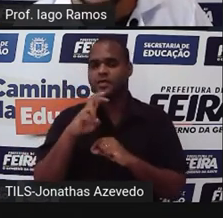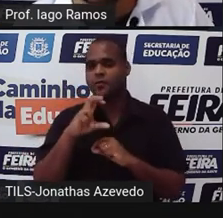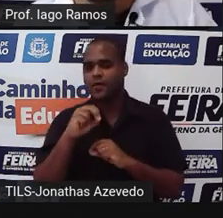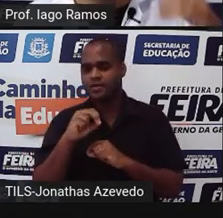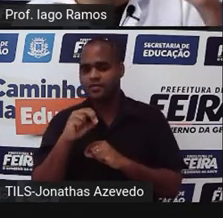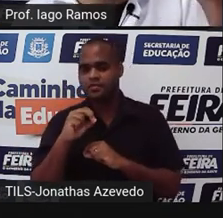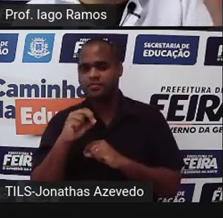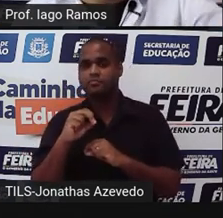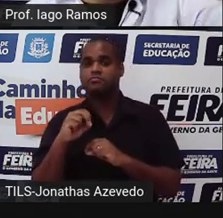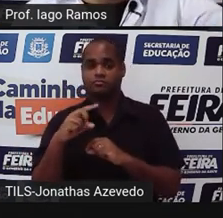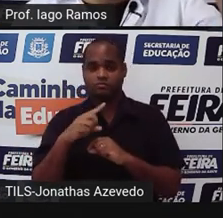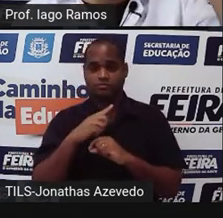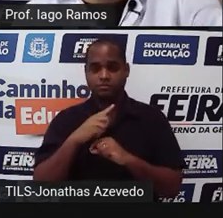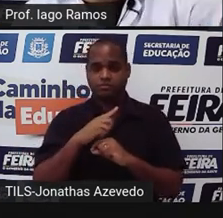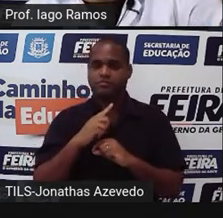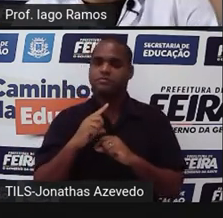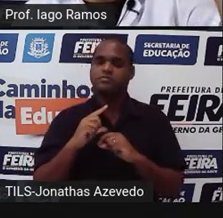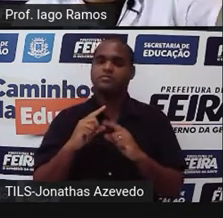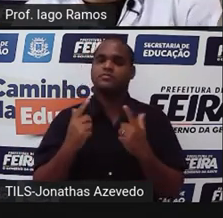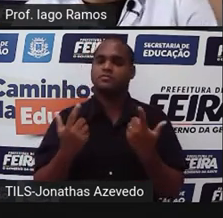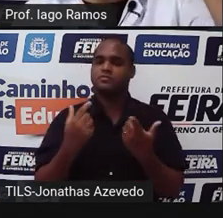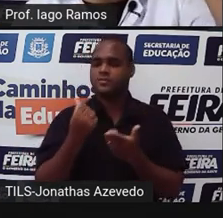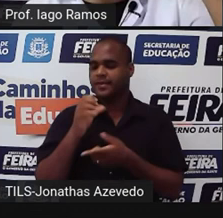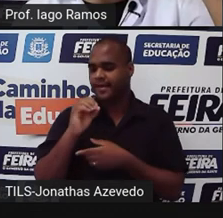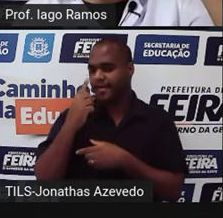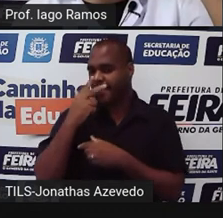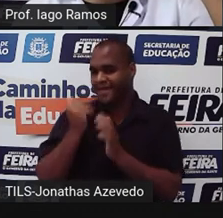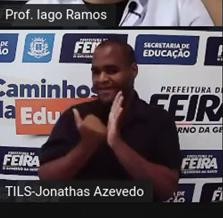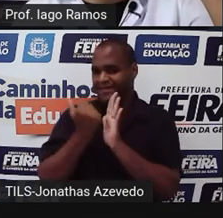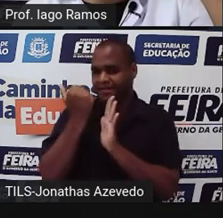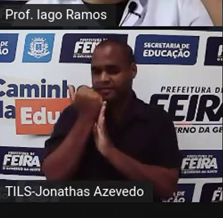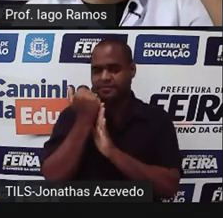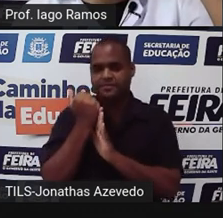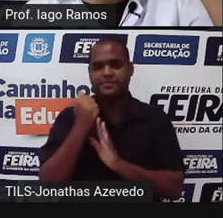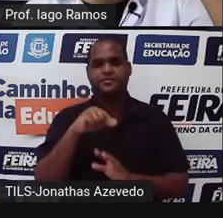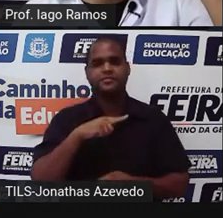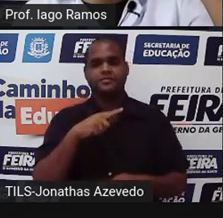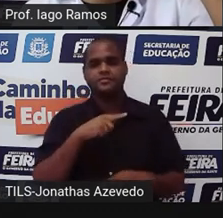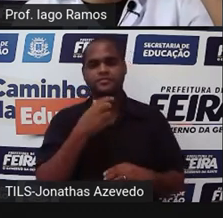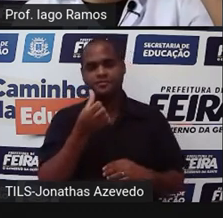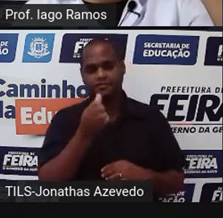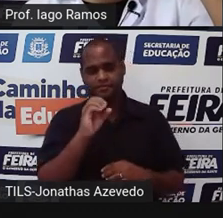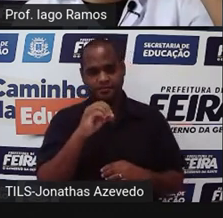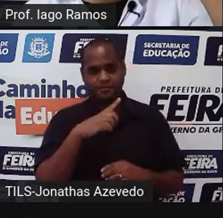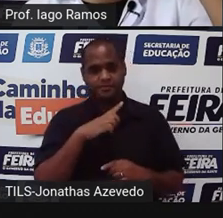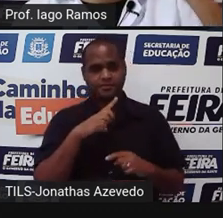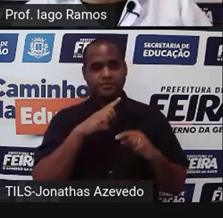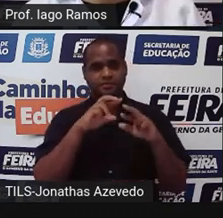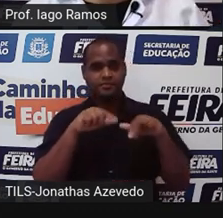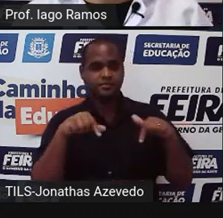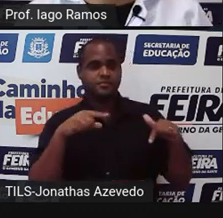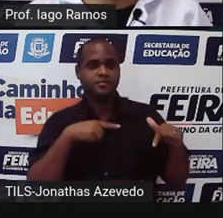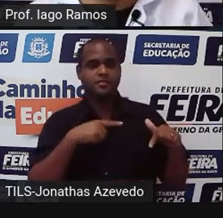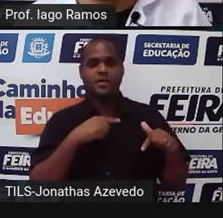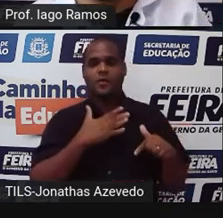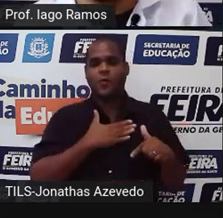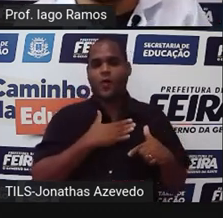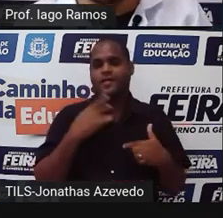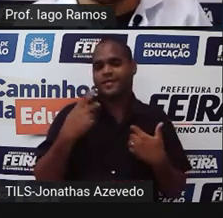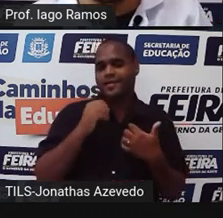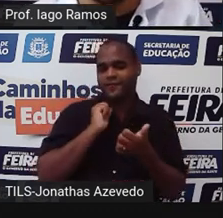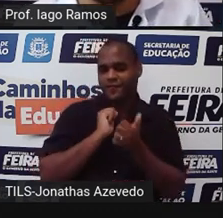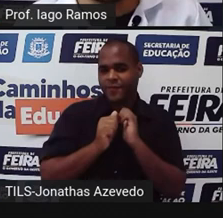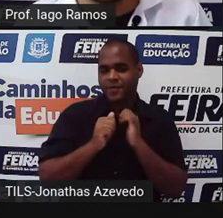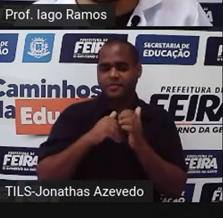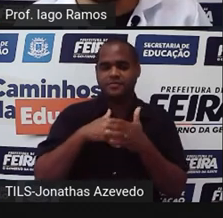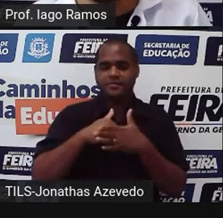ideia de que é sessenta. Sessenta tá um pouquinho acima do cinquenta, né? Porque são sessenta alunos que gostam de futebol. Então,